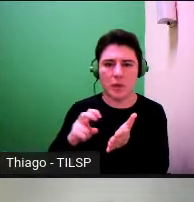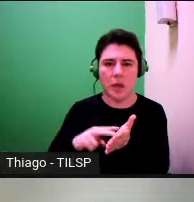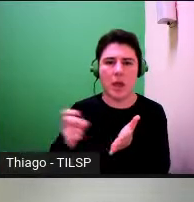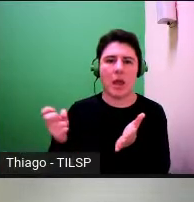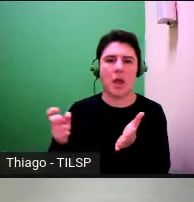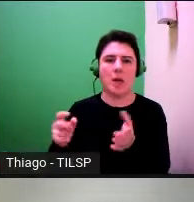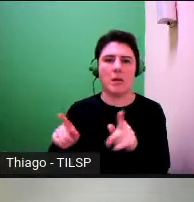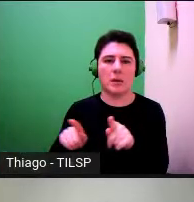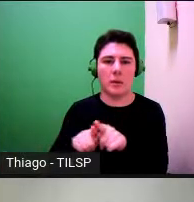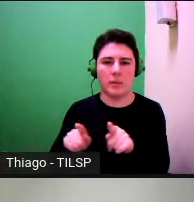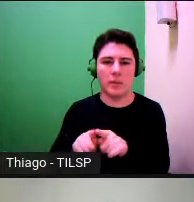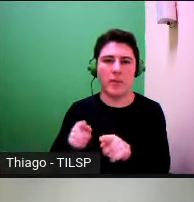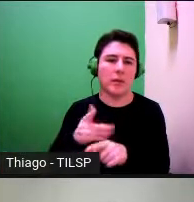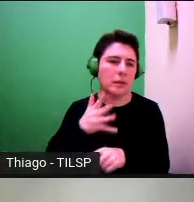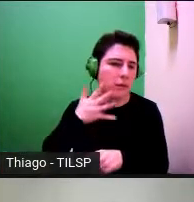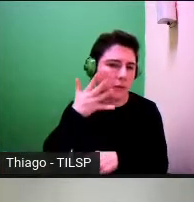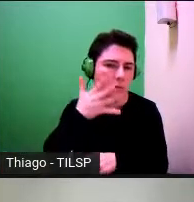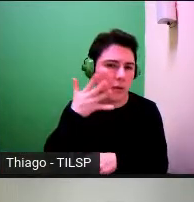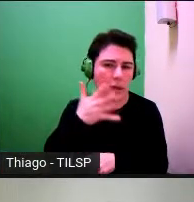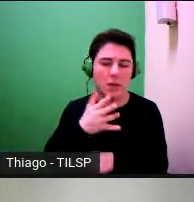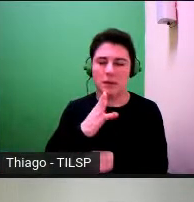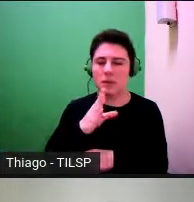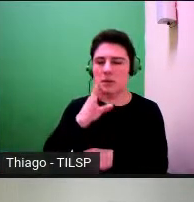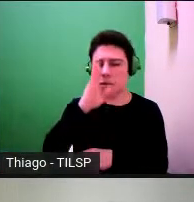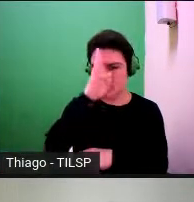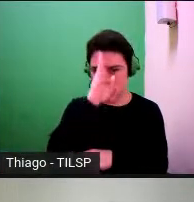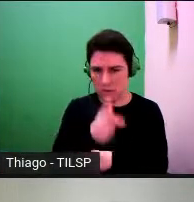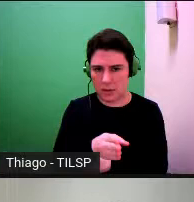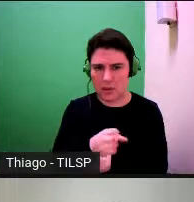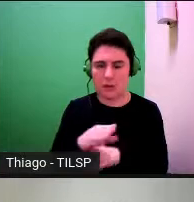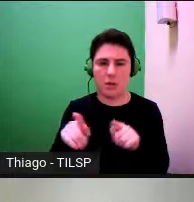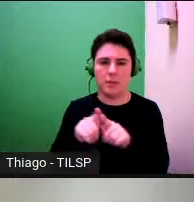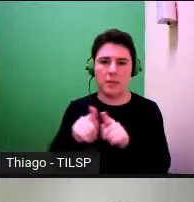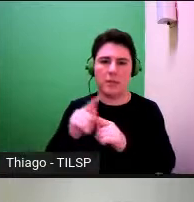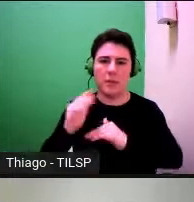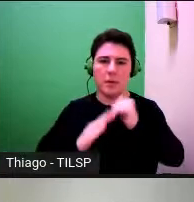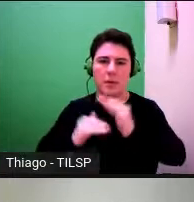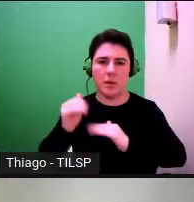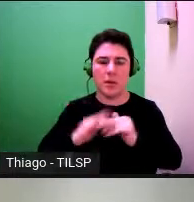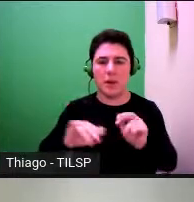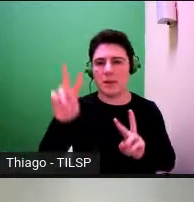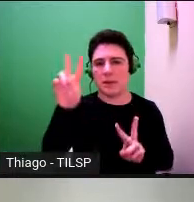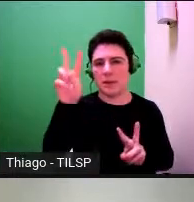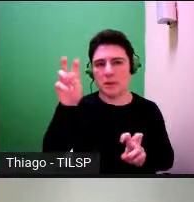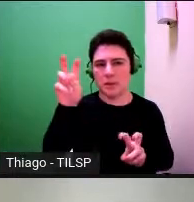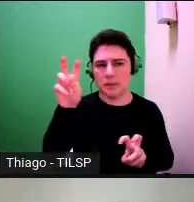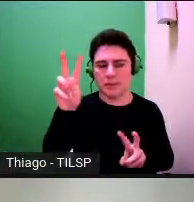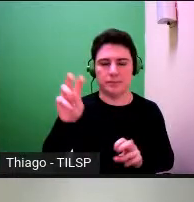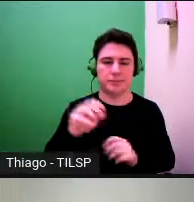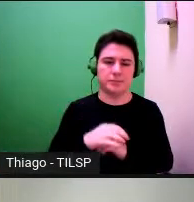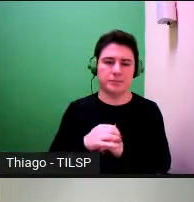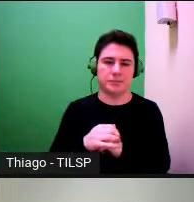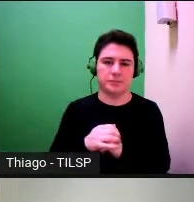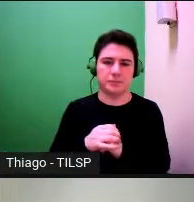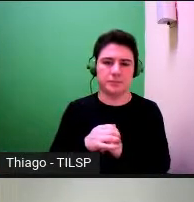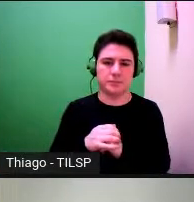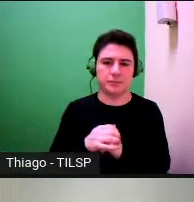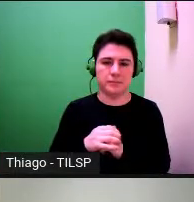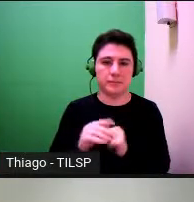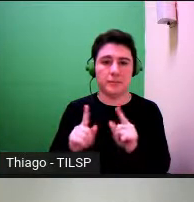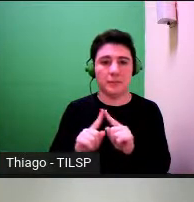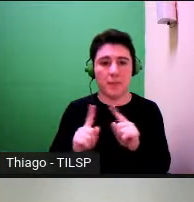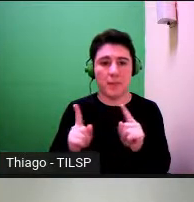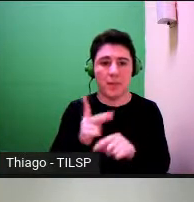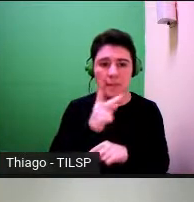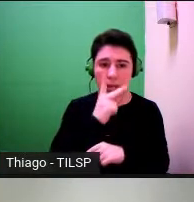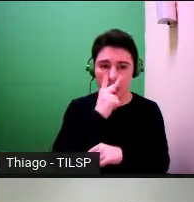cientista discurso direto reformulações paráfrase etc e portanto parece ser a